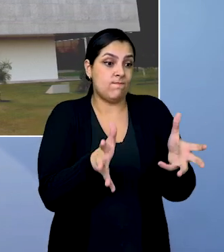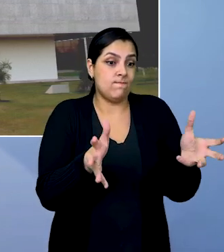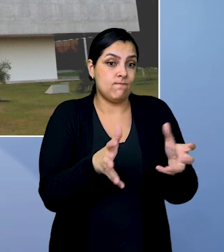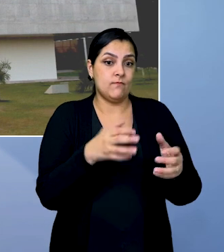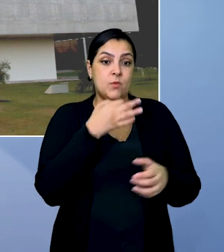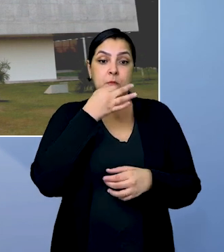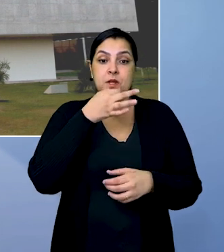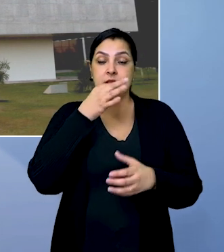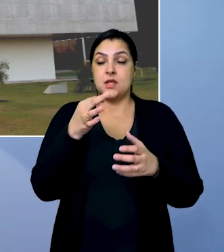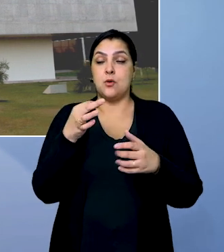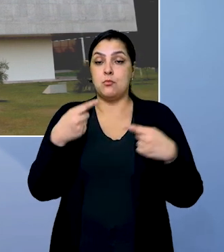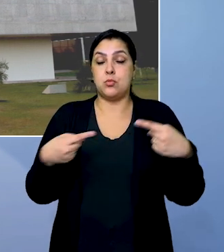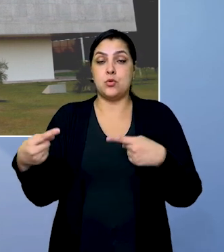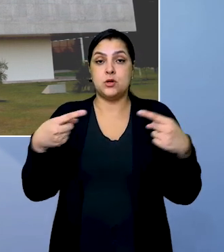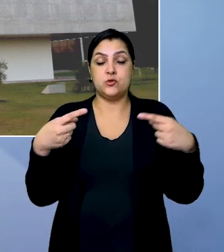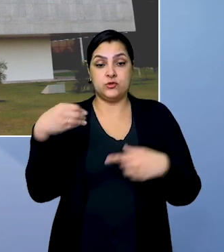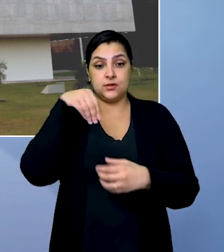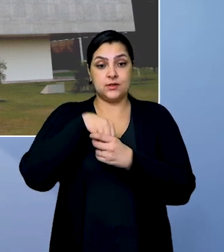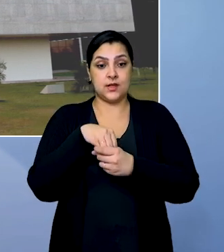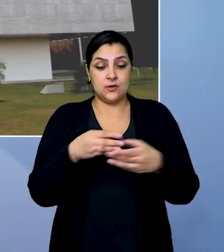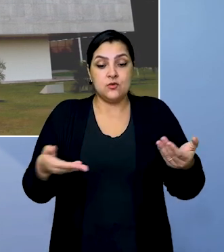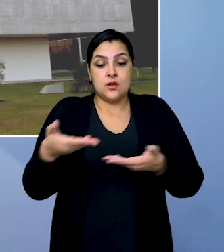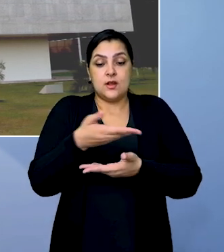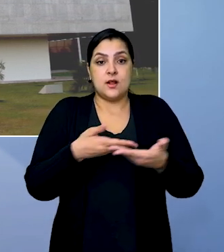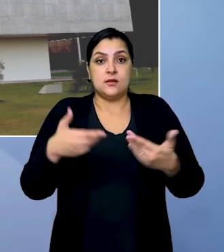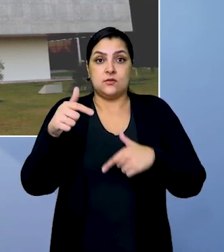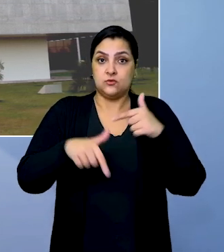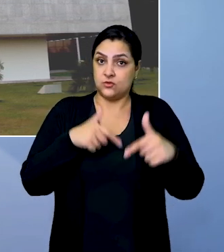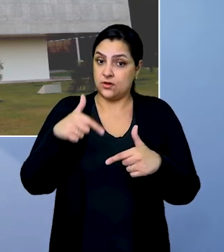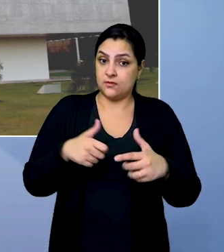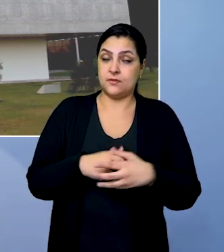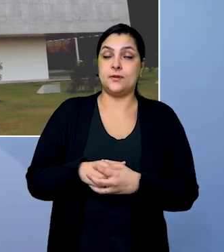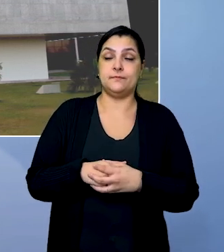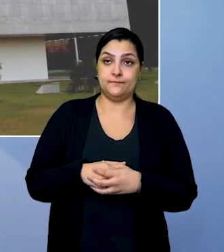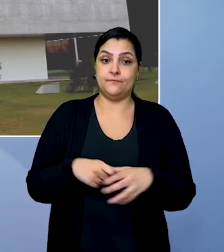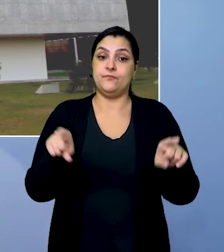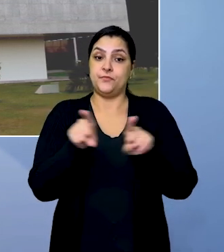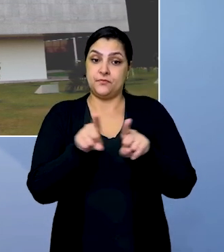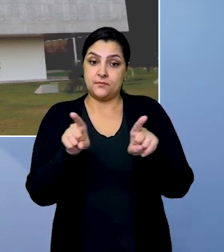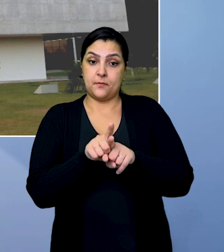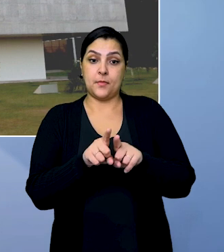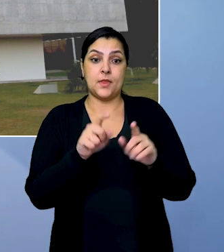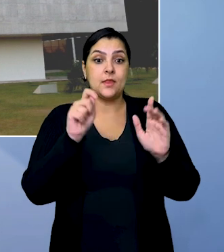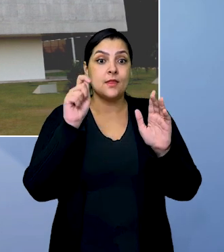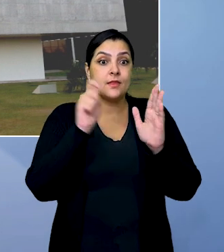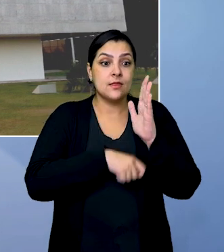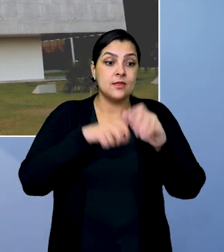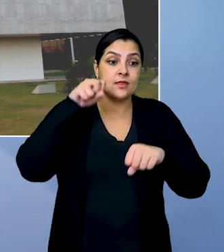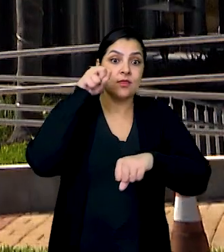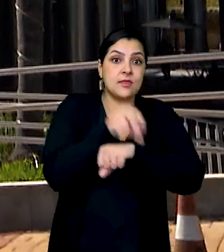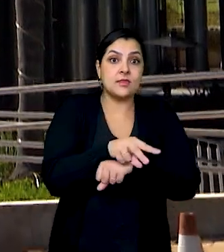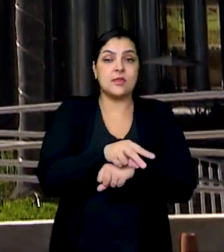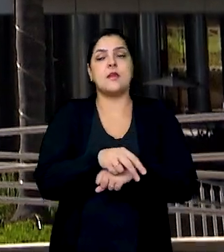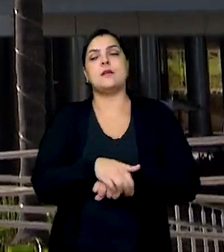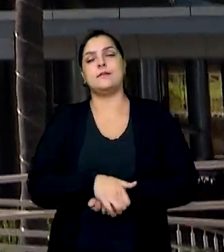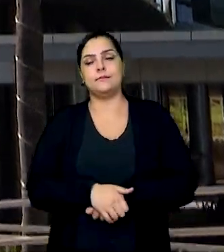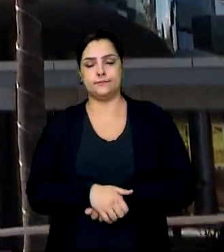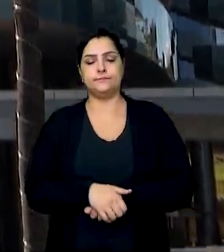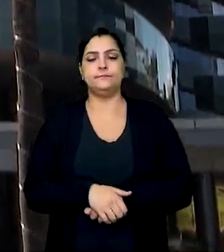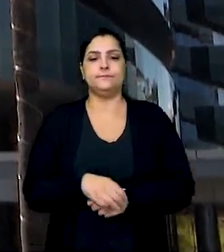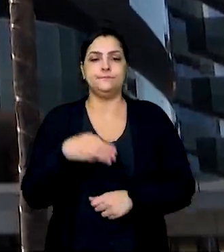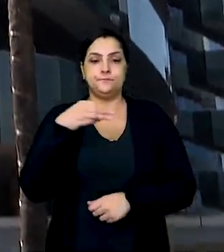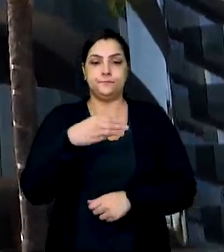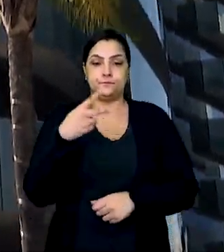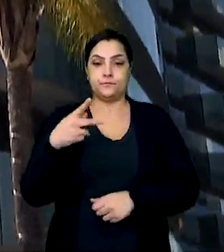convicção ou opinião política no âmbito das relações de trabalho, inclusive no processo de admissão. O Ministério